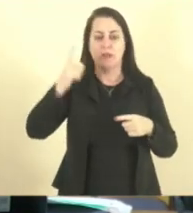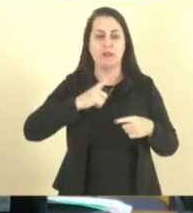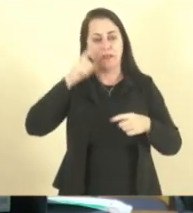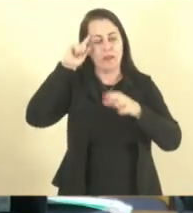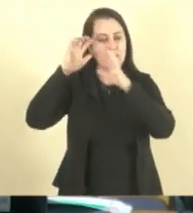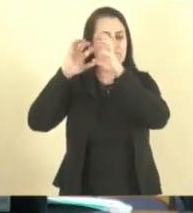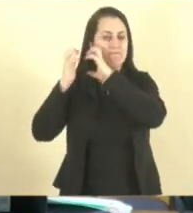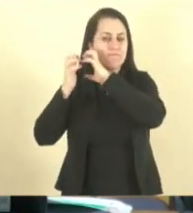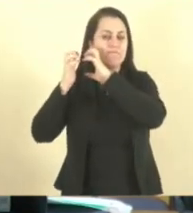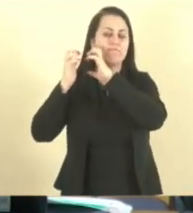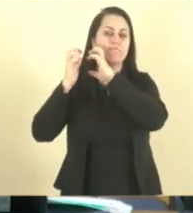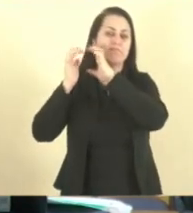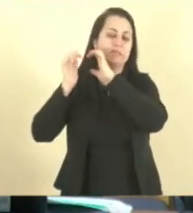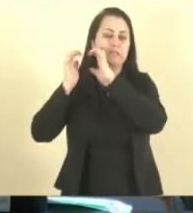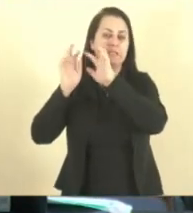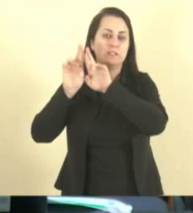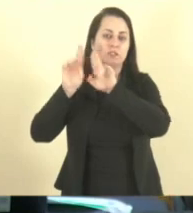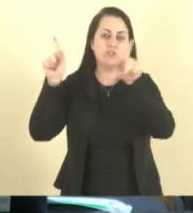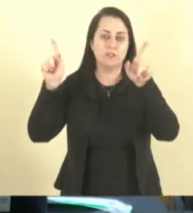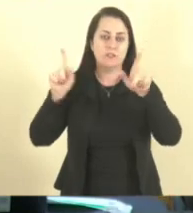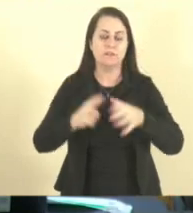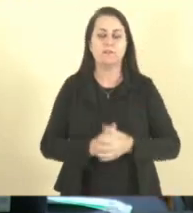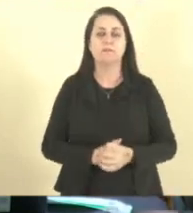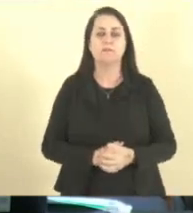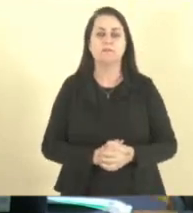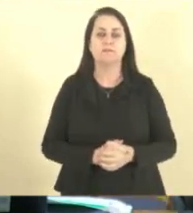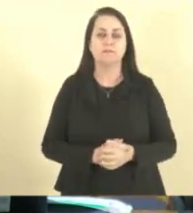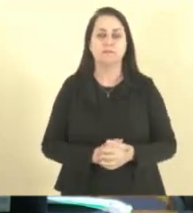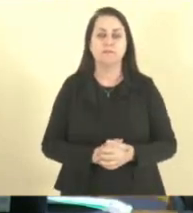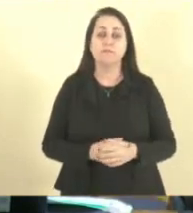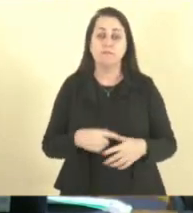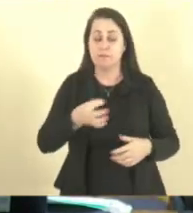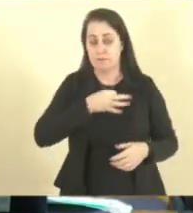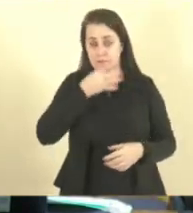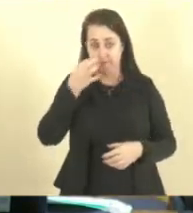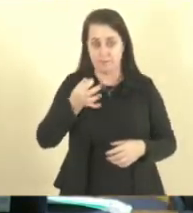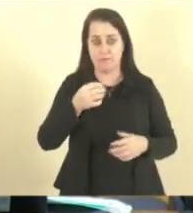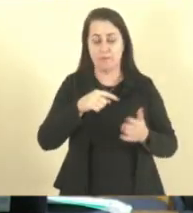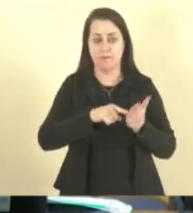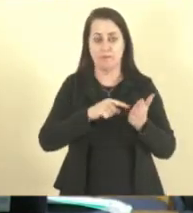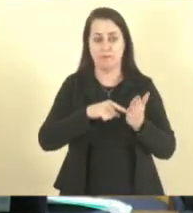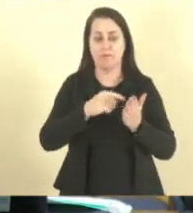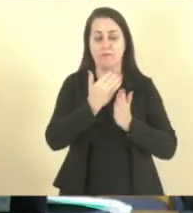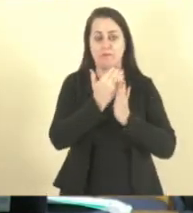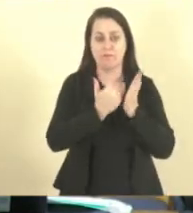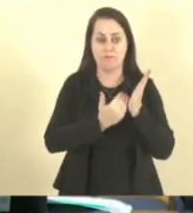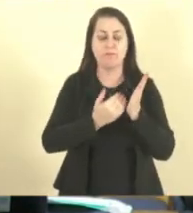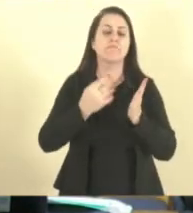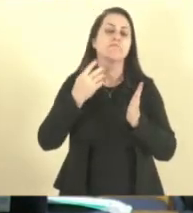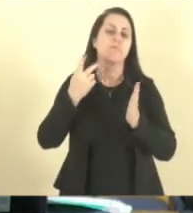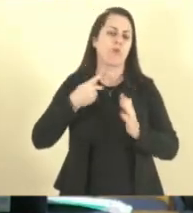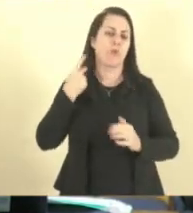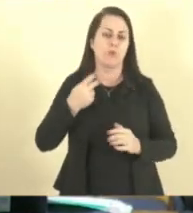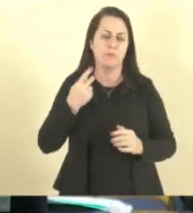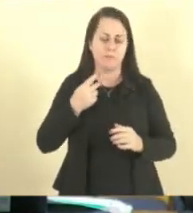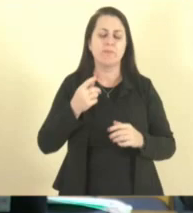neurodivergentes. O parecer da procuradoria foi pela constitucionalidade e legalidade.